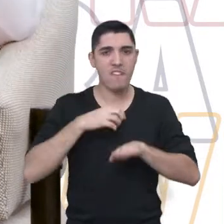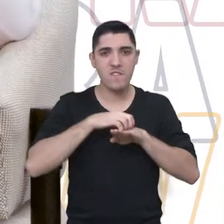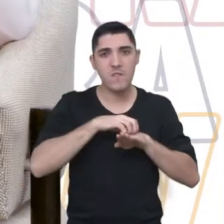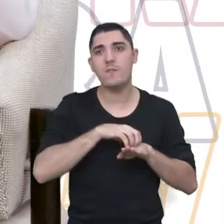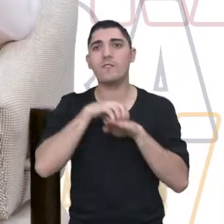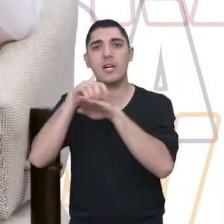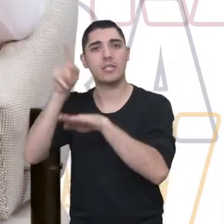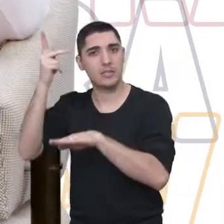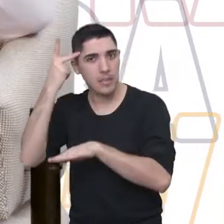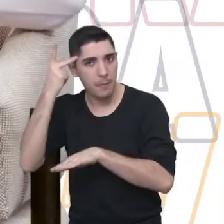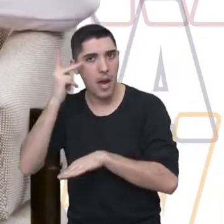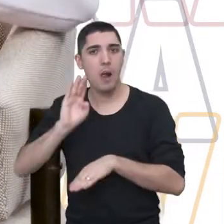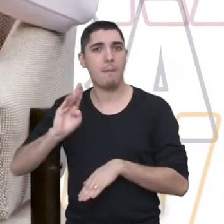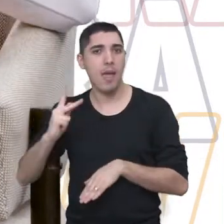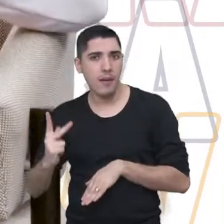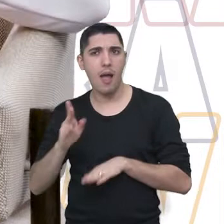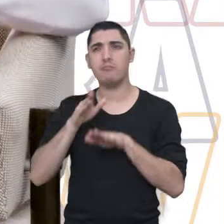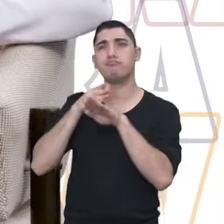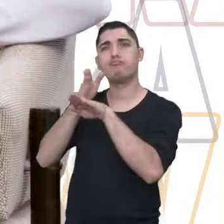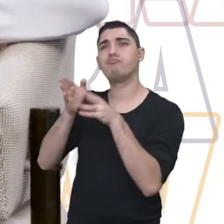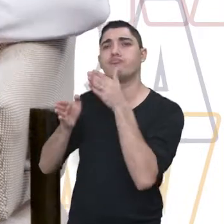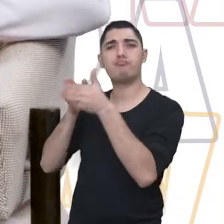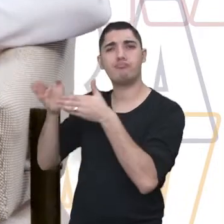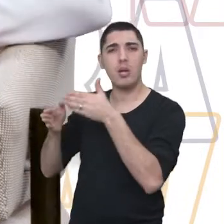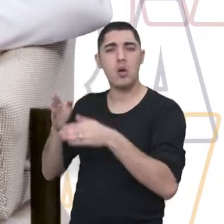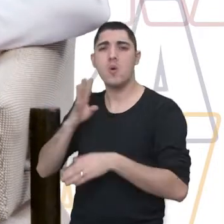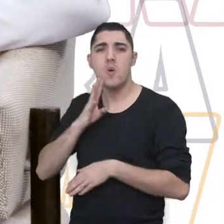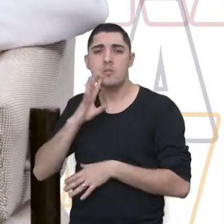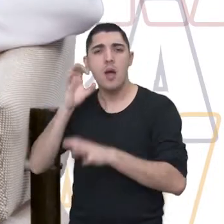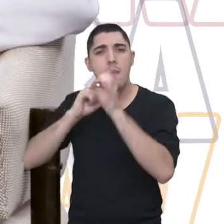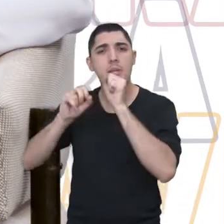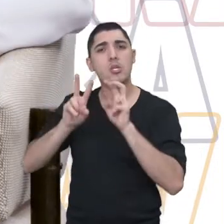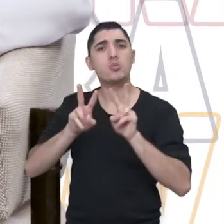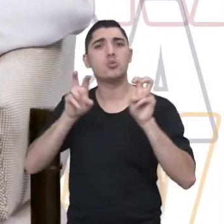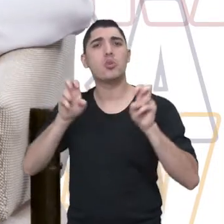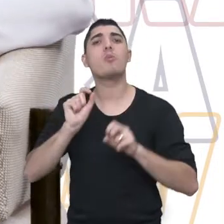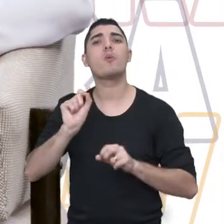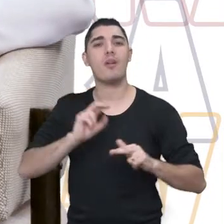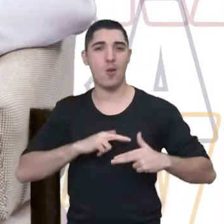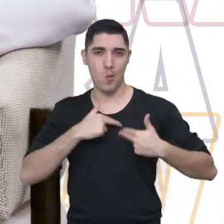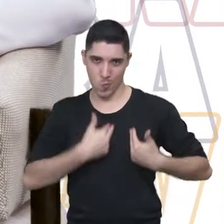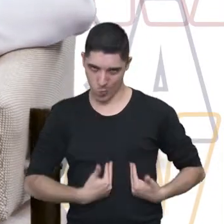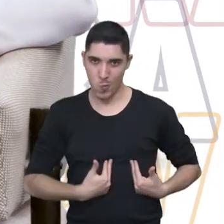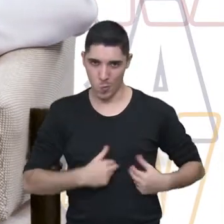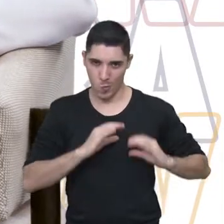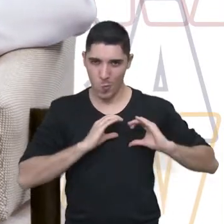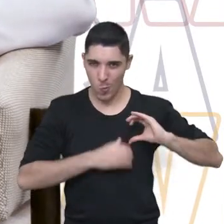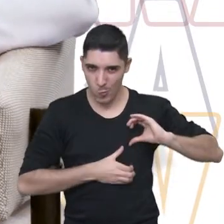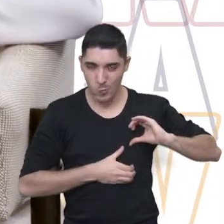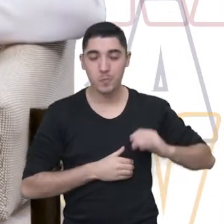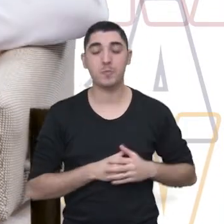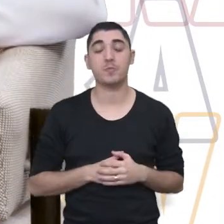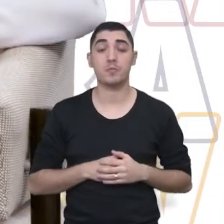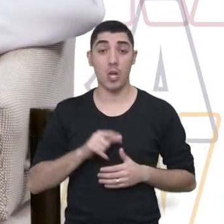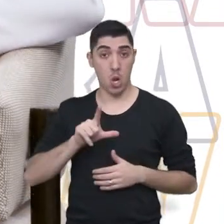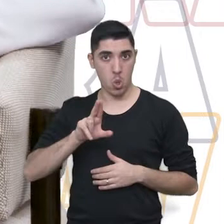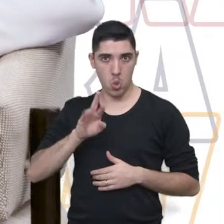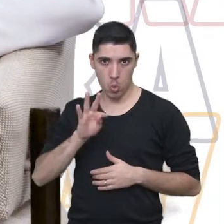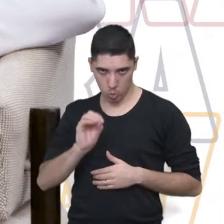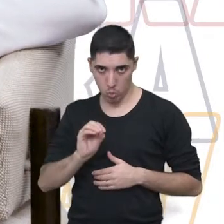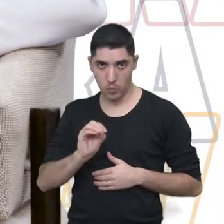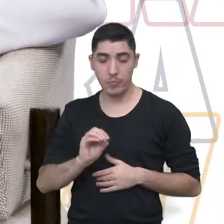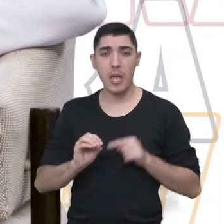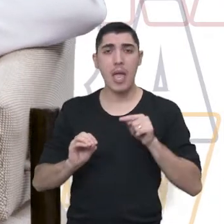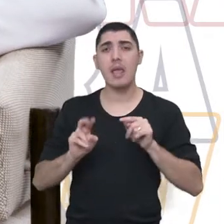van para São Paulo, fomos para Belo Horizonte. Vamos aprender um pouco a respeito do luto, né? Que, na verdade, esse trabalho com o